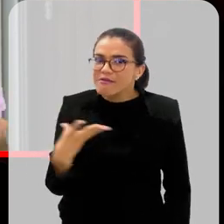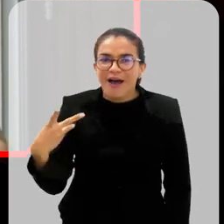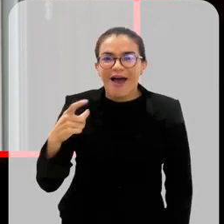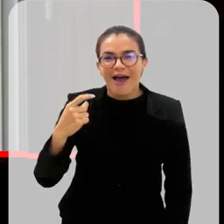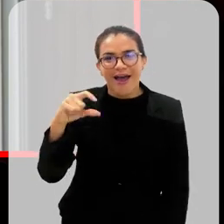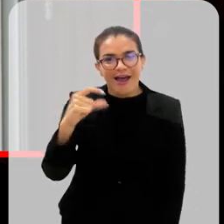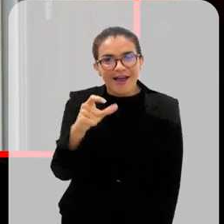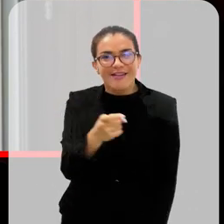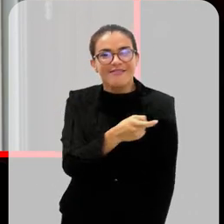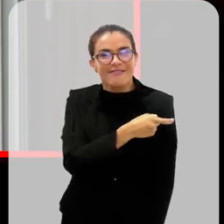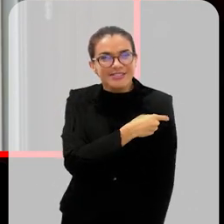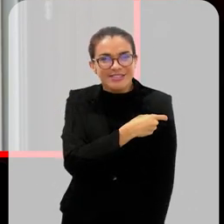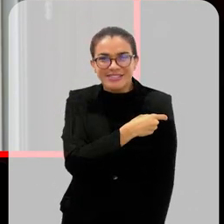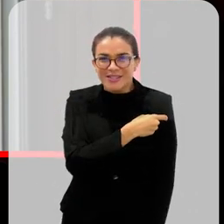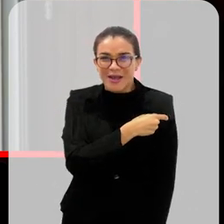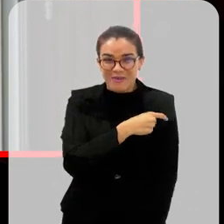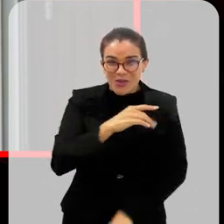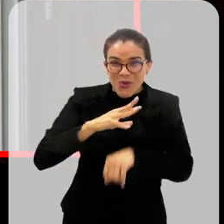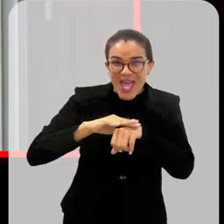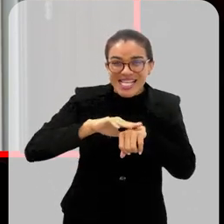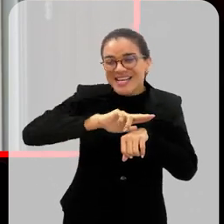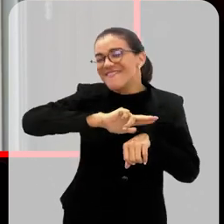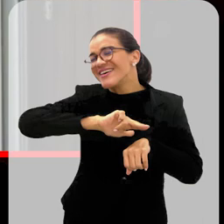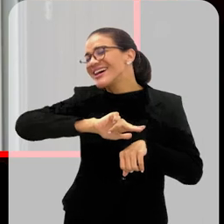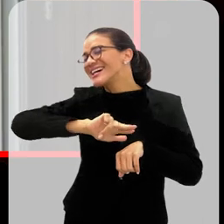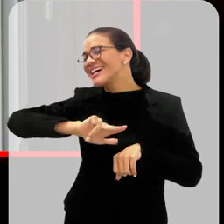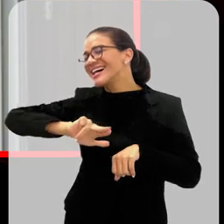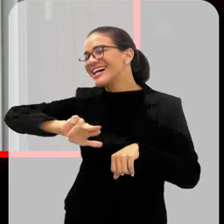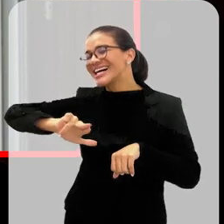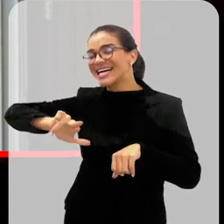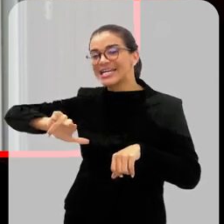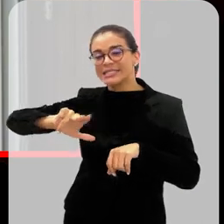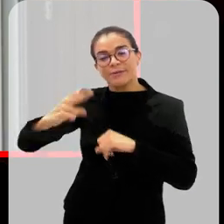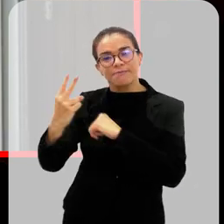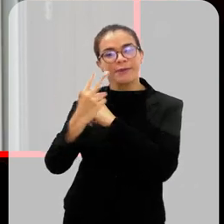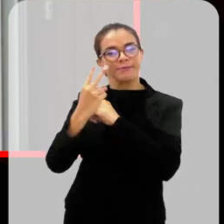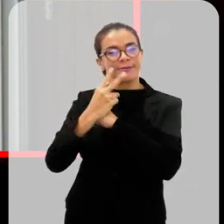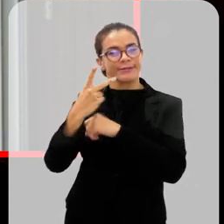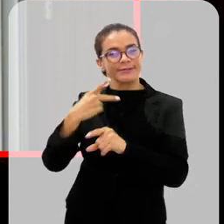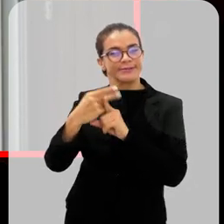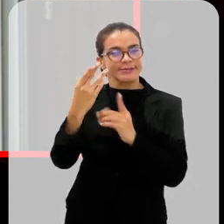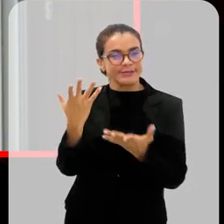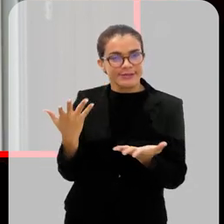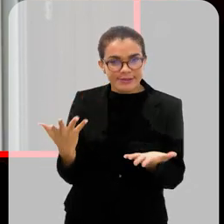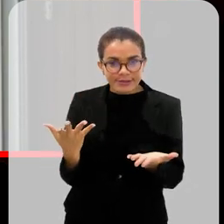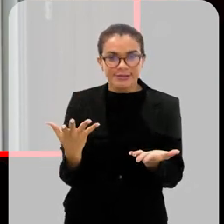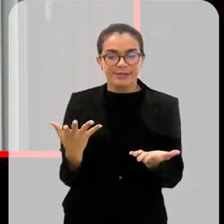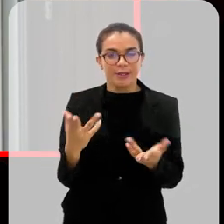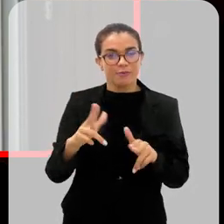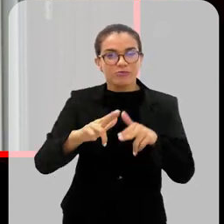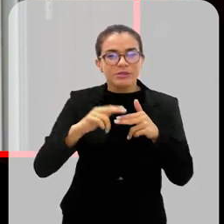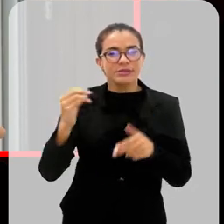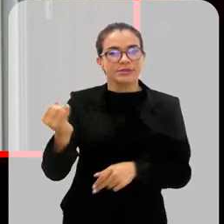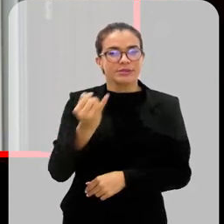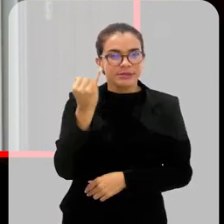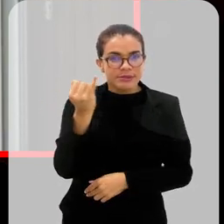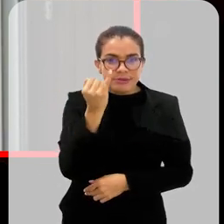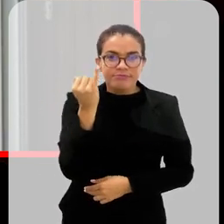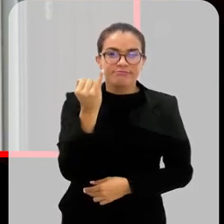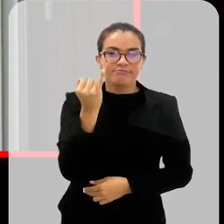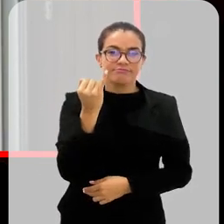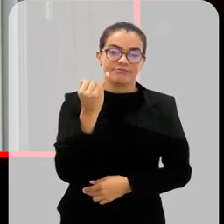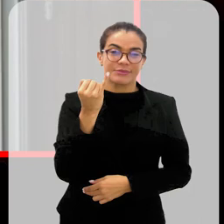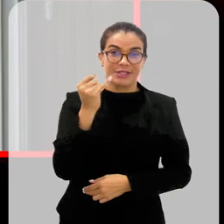várias vacinas para N doenças, para que nós sejamos protegidos. Então é importante,